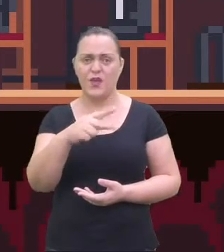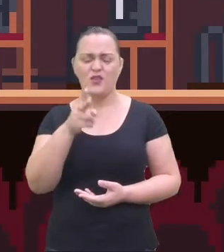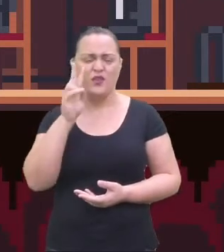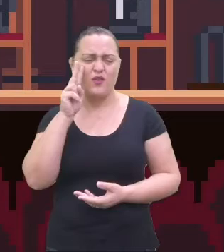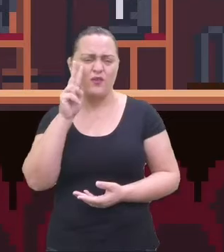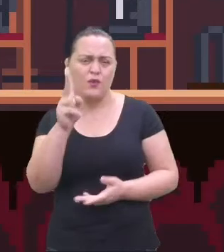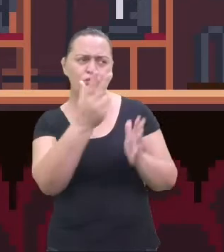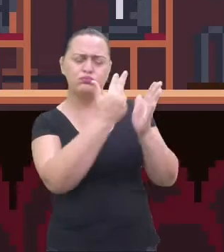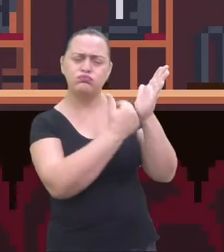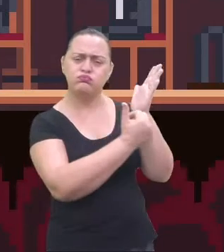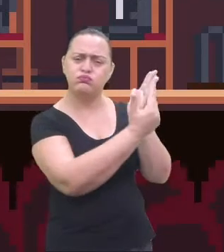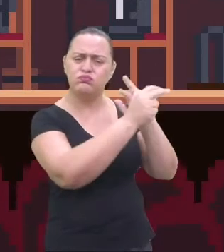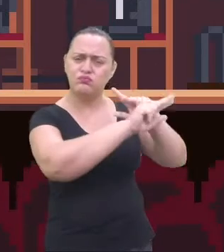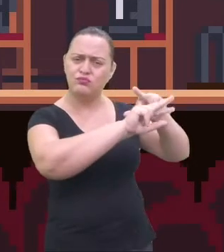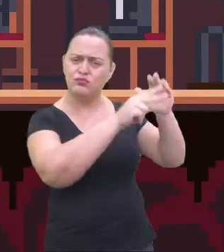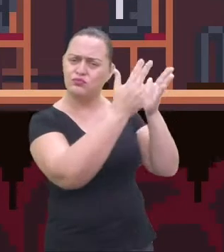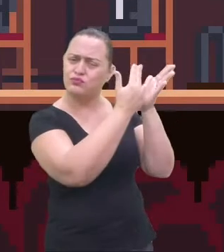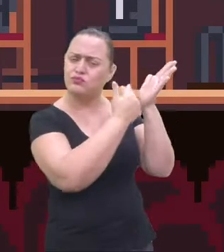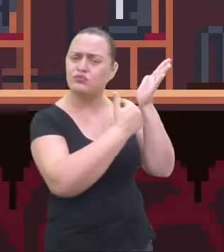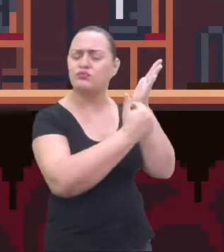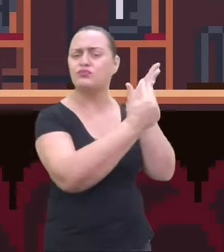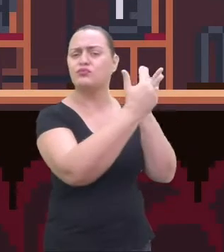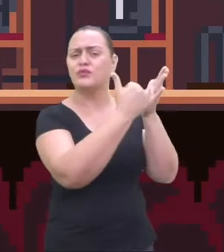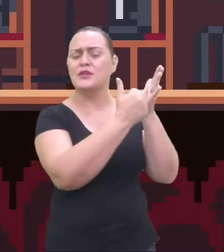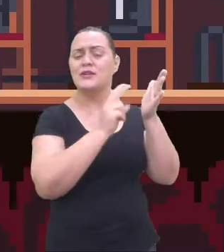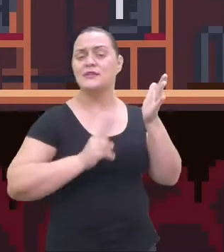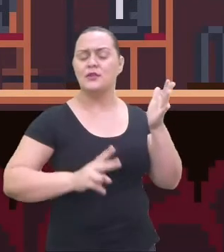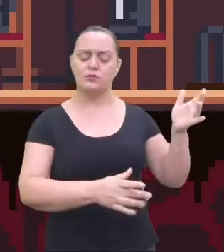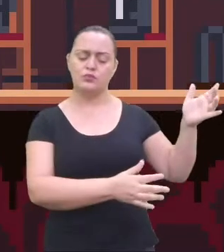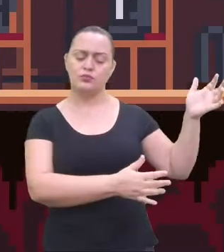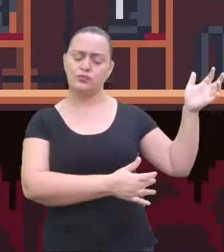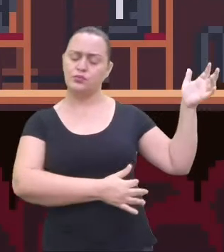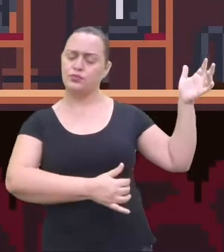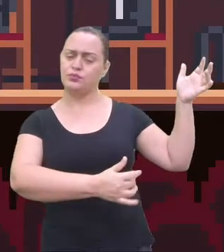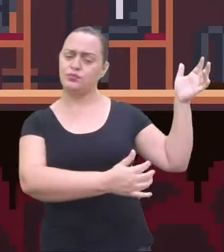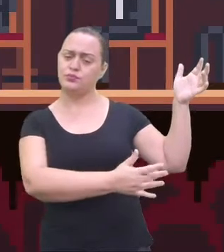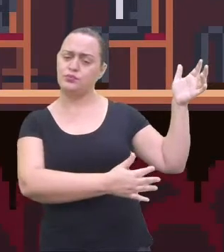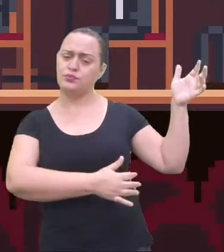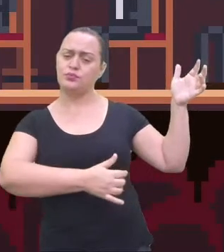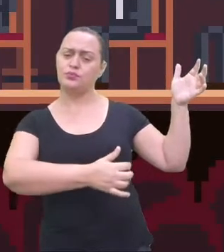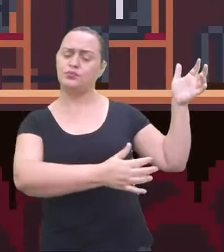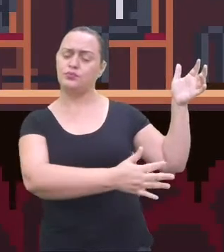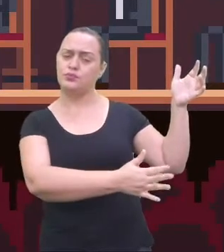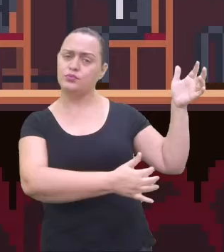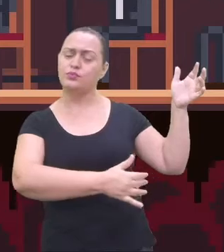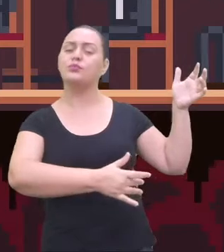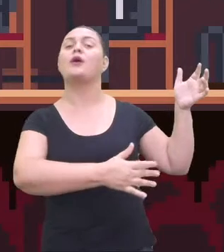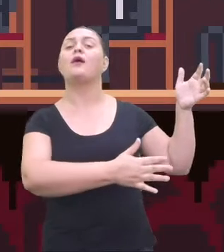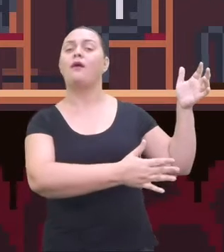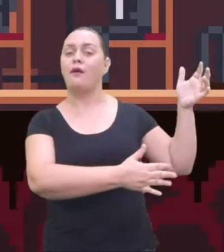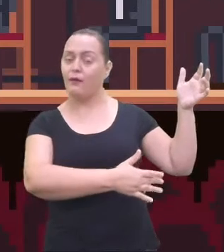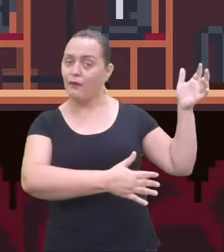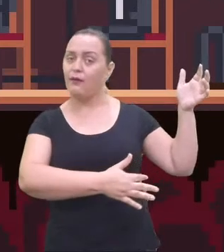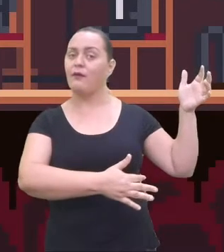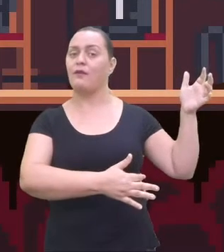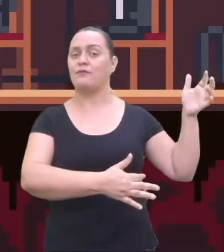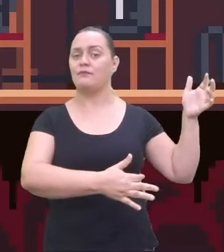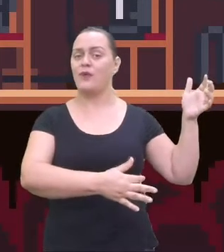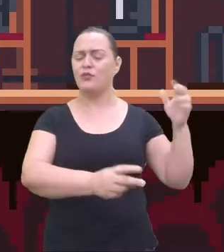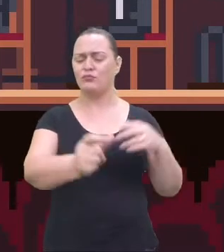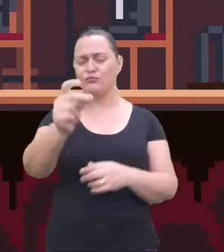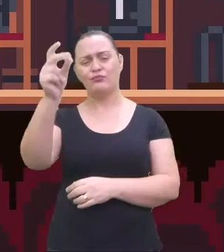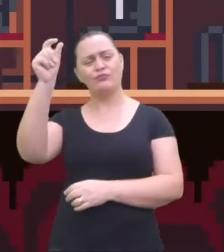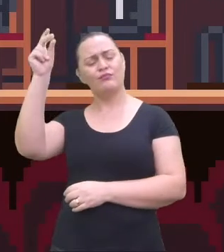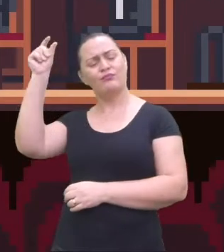suas, ele apresenta com uma boa porta lira. Vale lembrar que, na Grécia Antiga, apenas a música e a